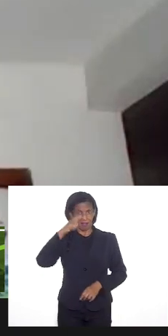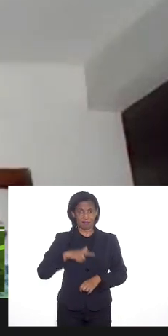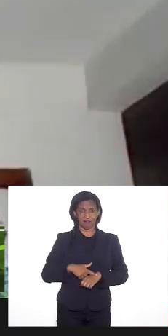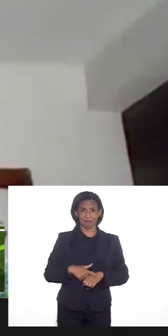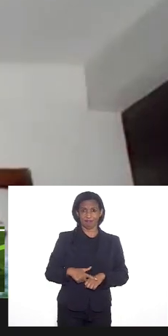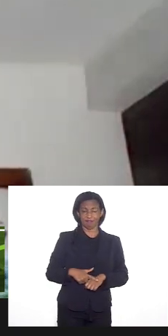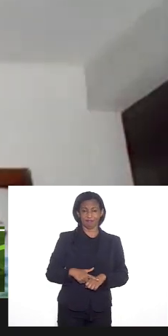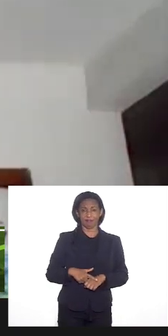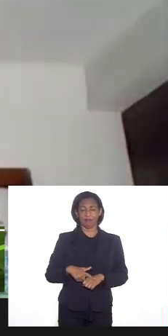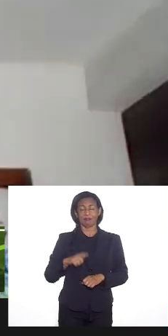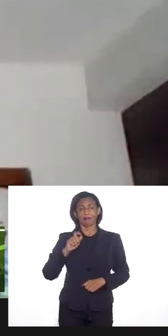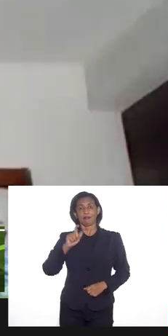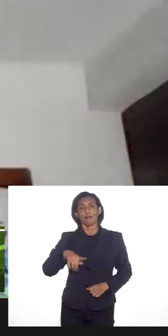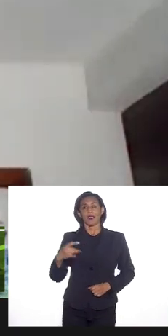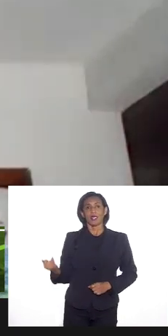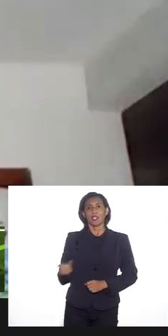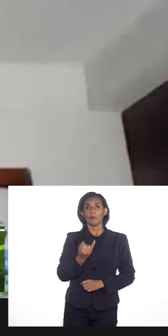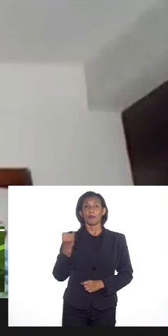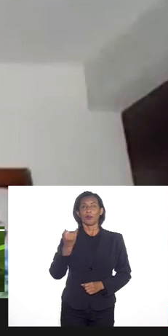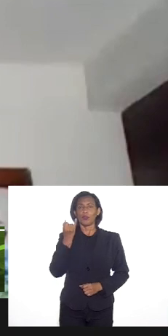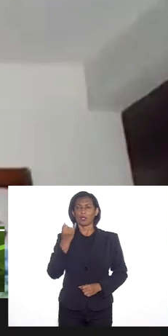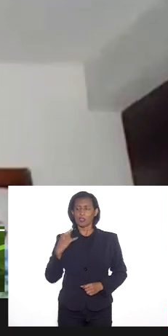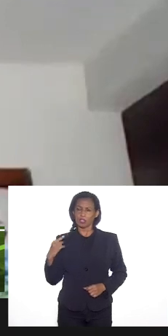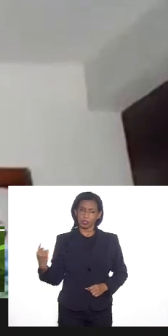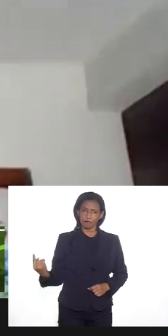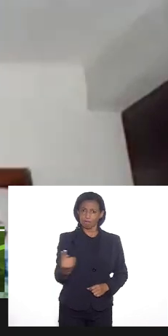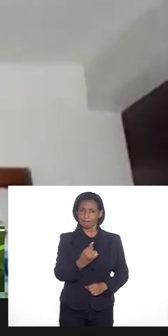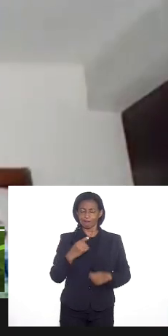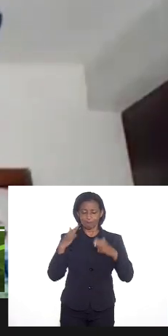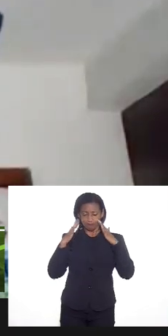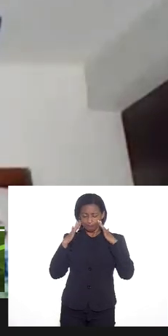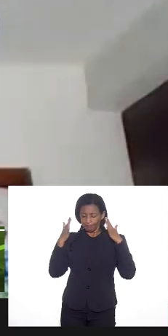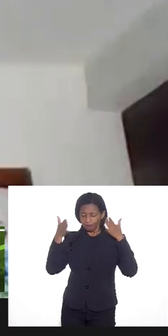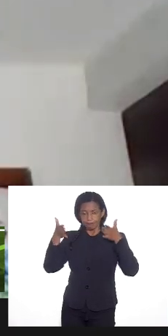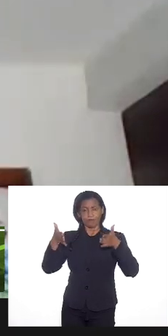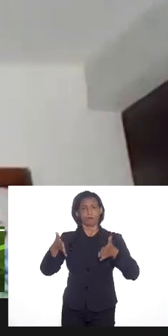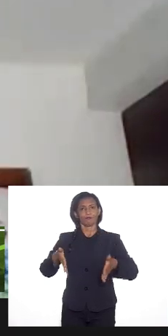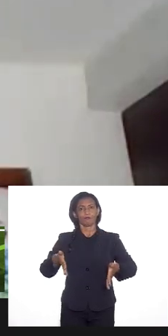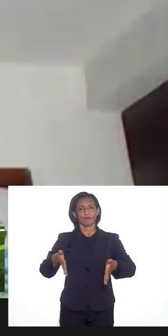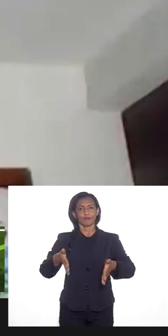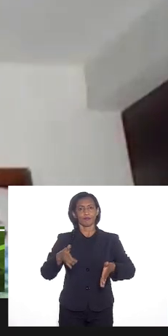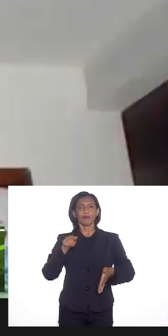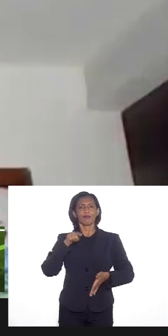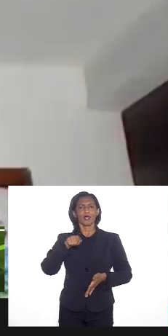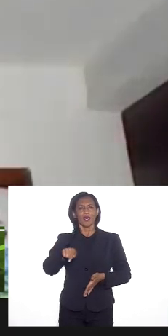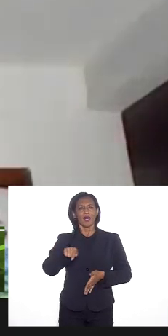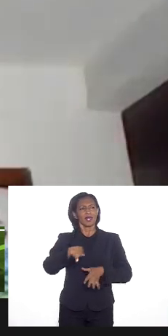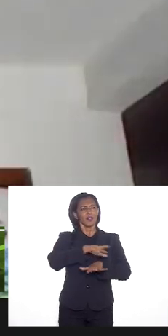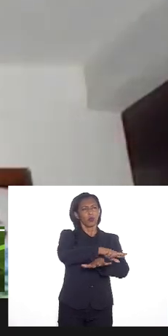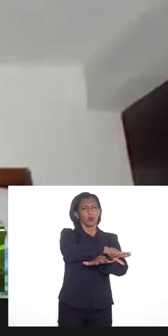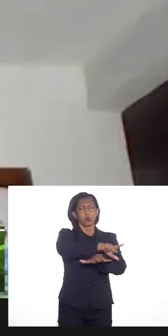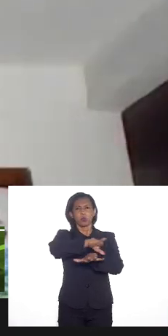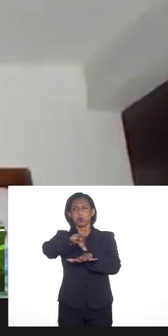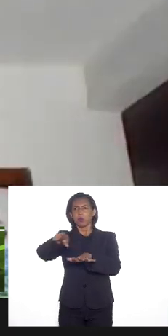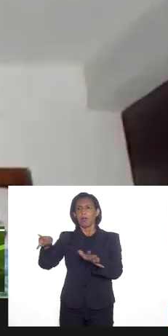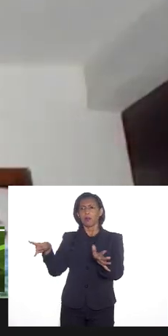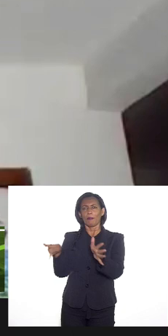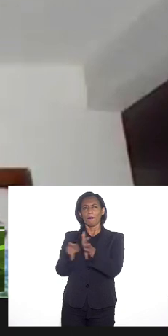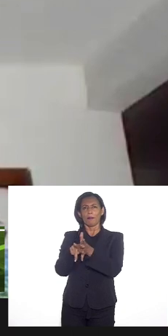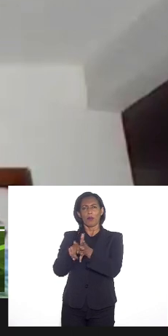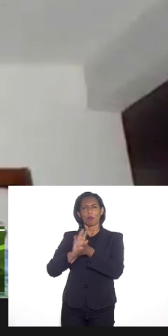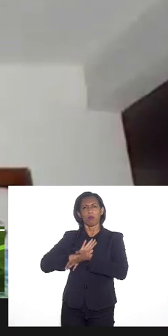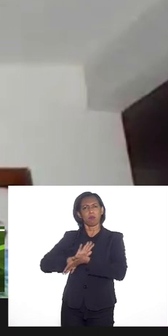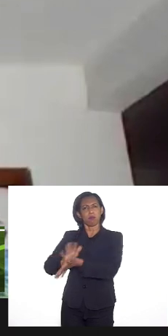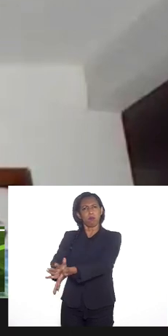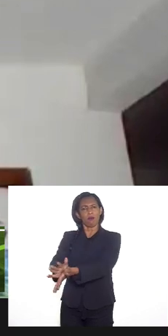É importante que nós nos atentemos a essas dimensões do próprio racismo.